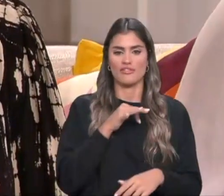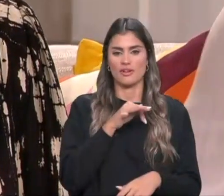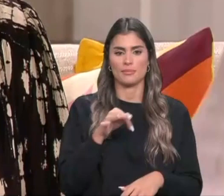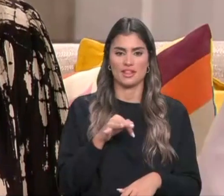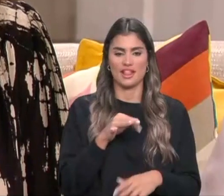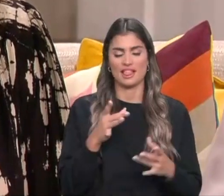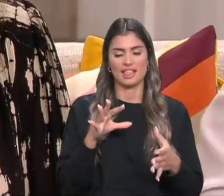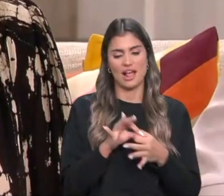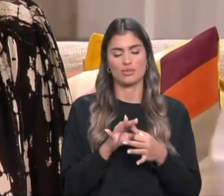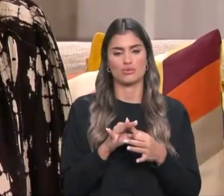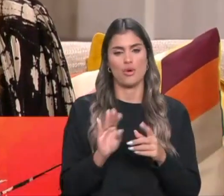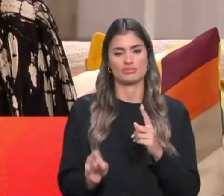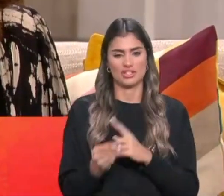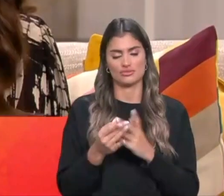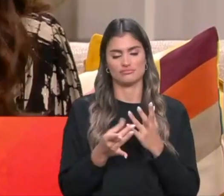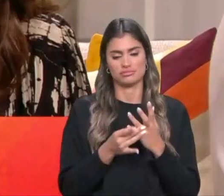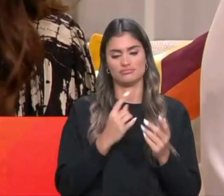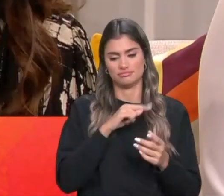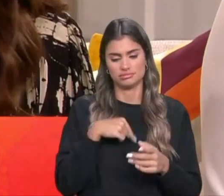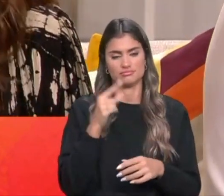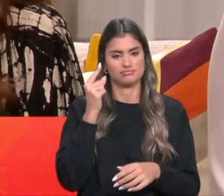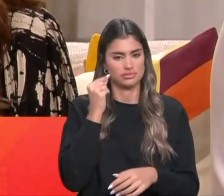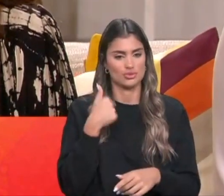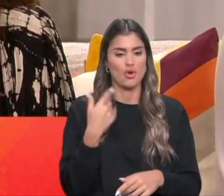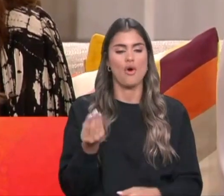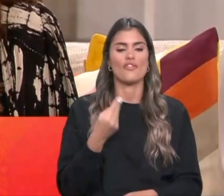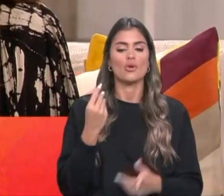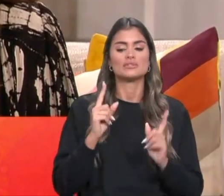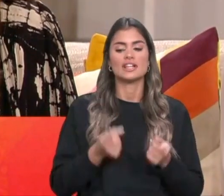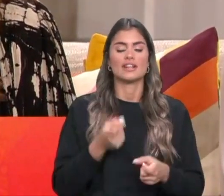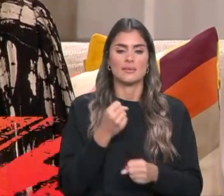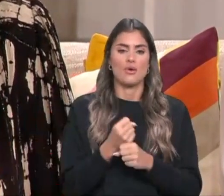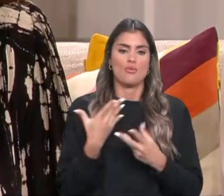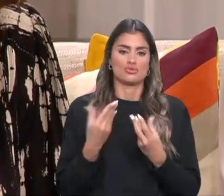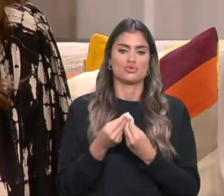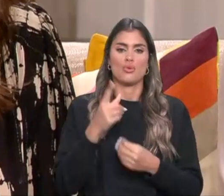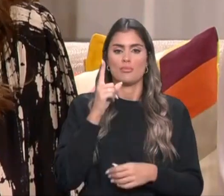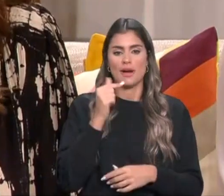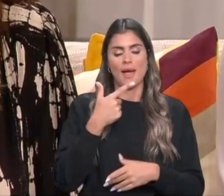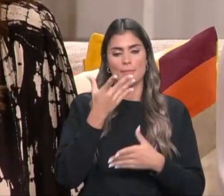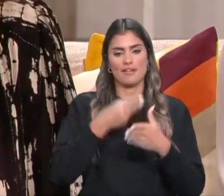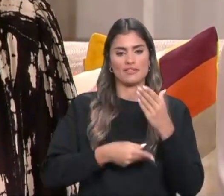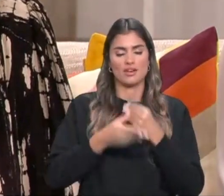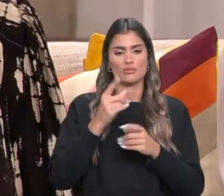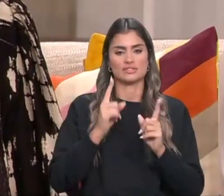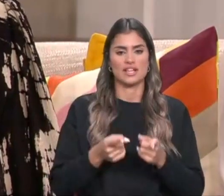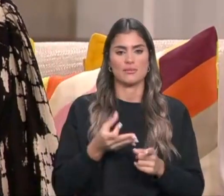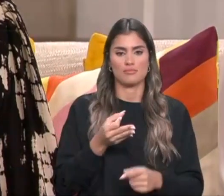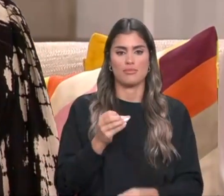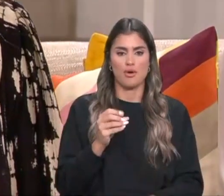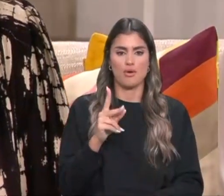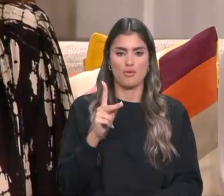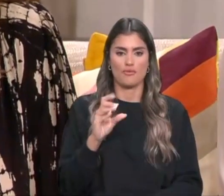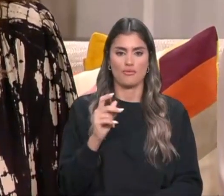e ainda muito jovem comecei a trabalhar com o meu pai, comecei a aprender. Na pova de Linhoso. Na pova de Linhoso,